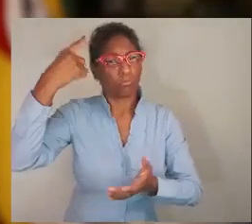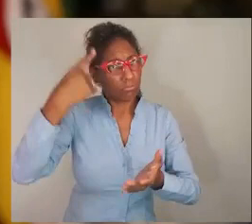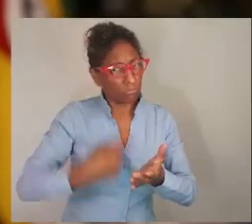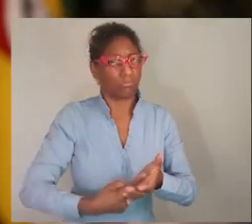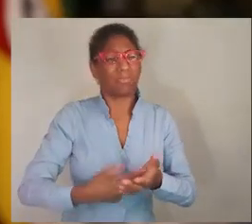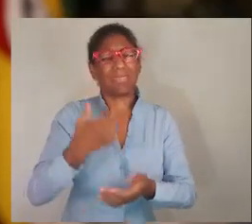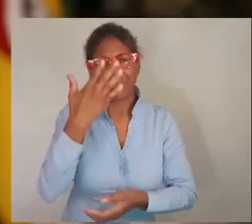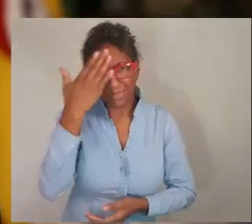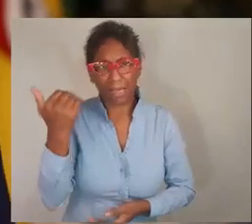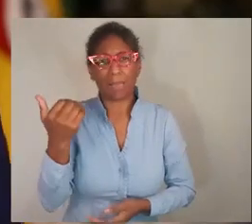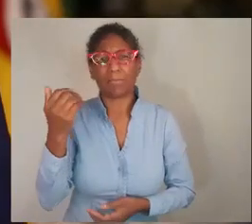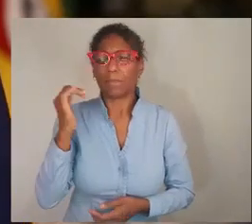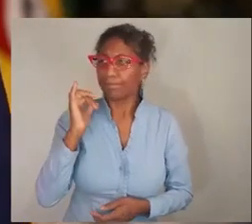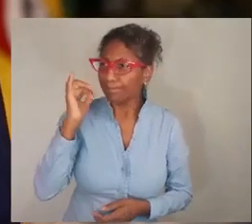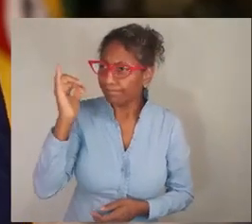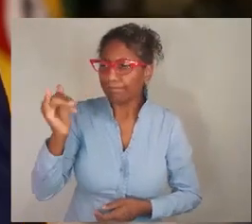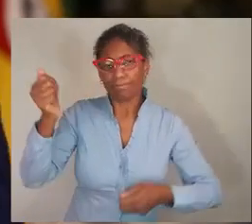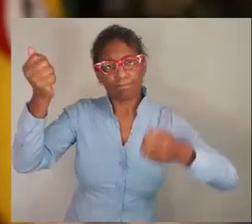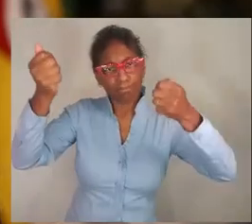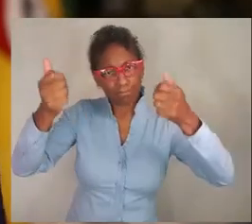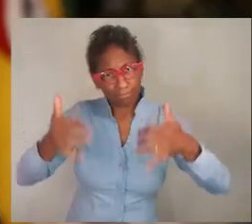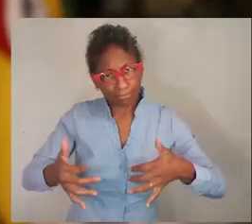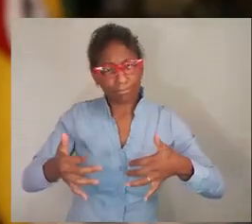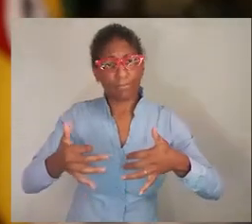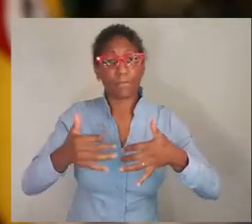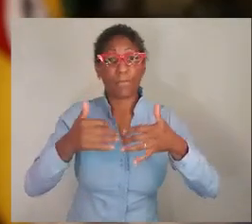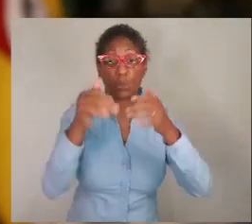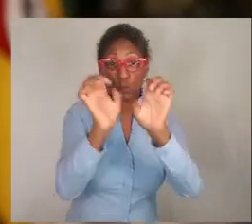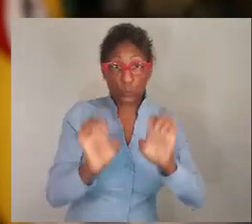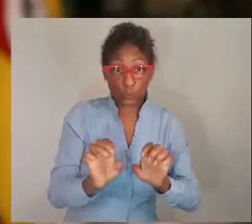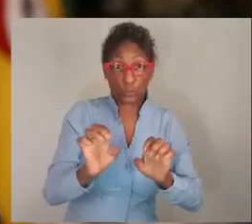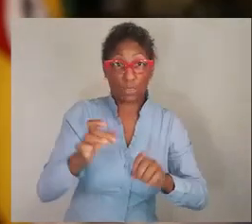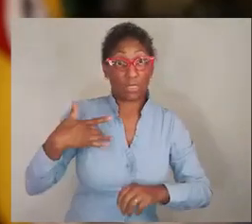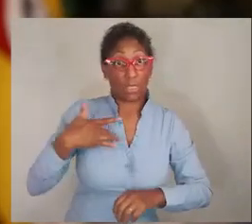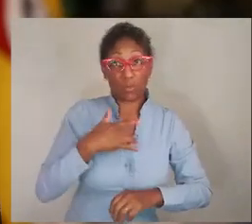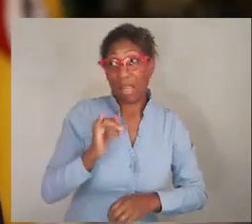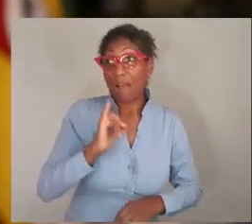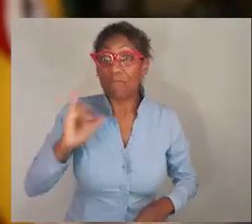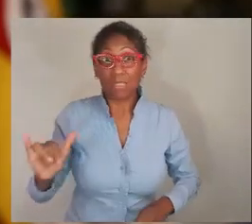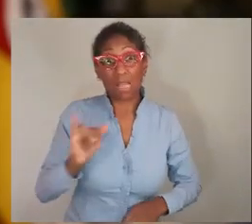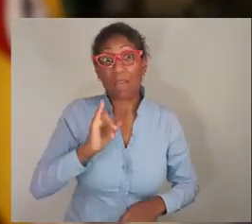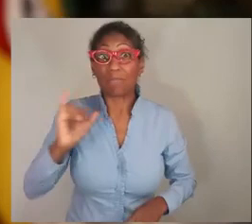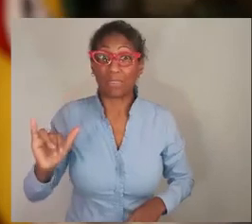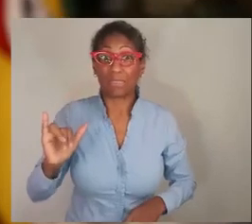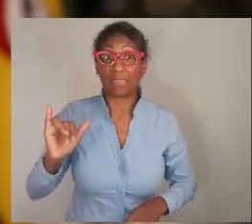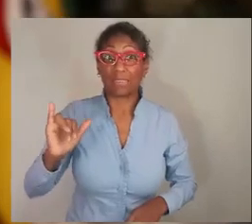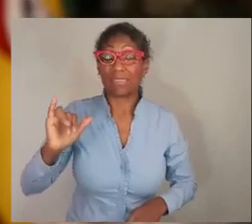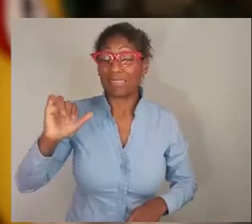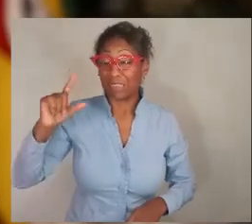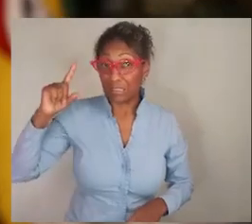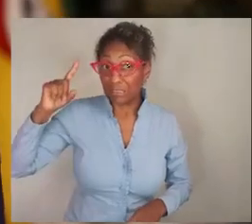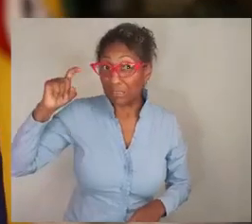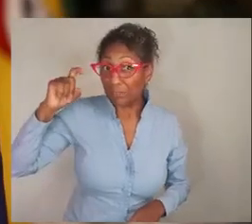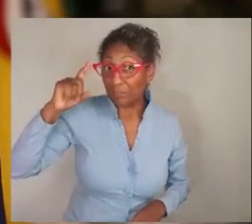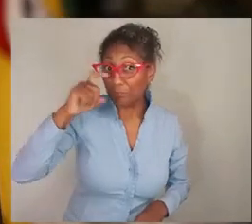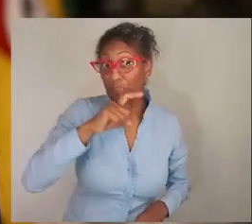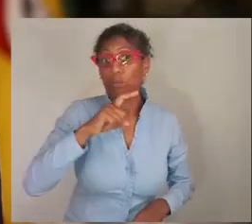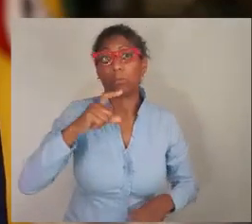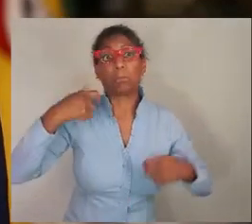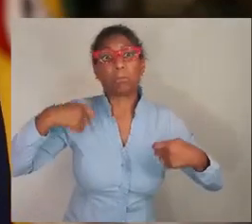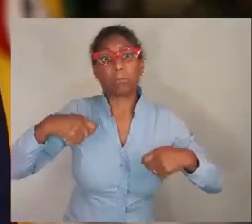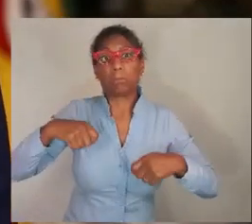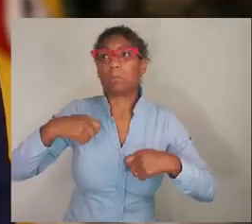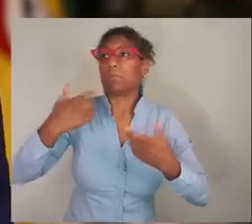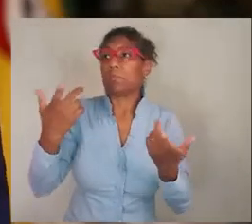eles certamente estão recebendo os relatos por parte das suas estruturas de saúde sobre o nível crítico da